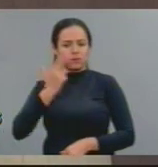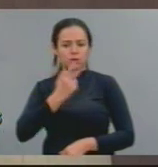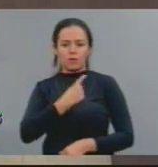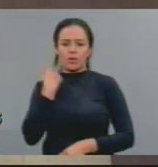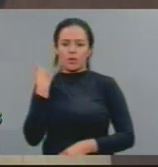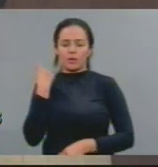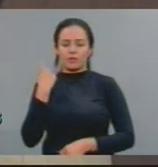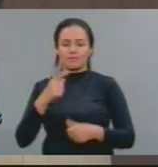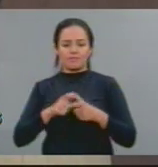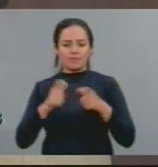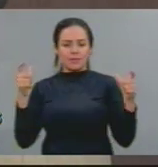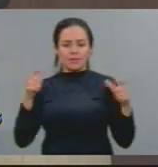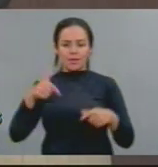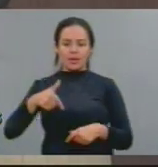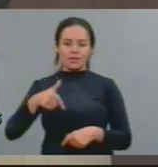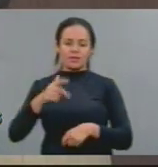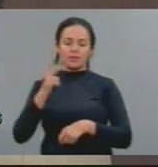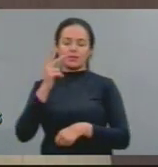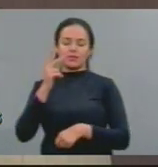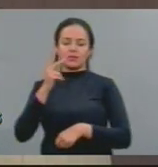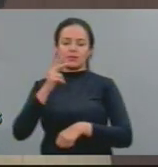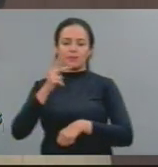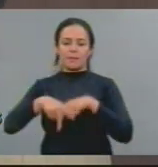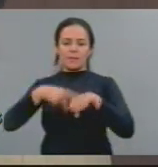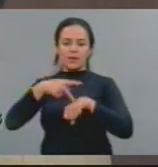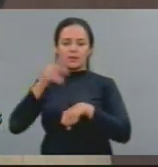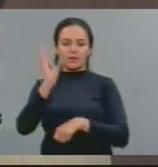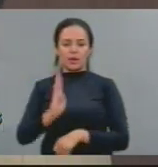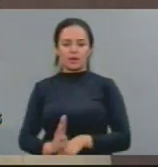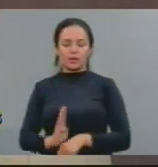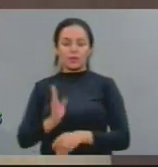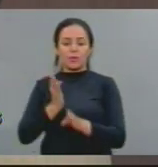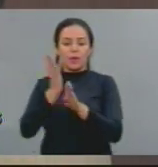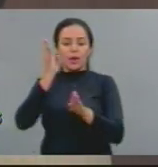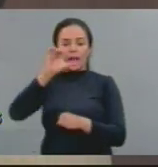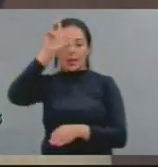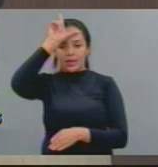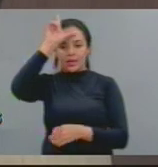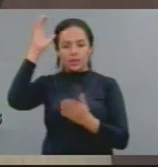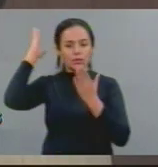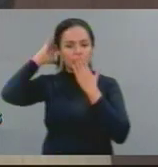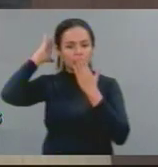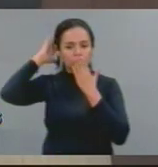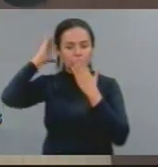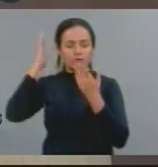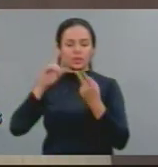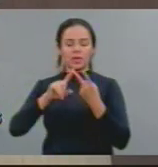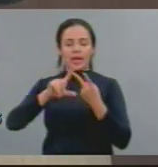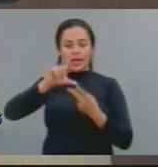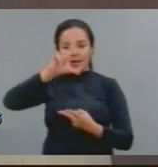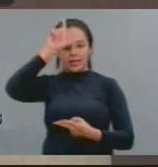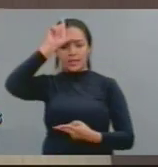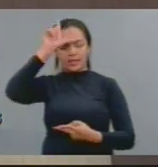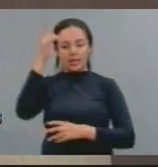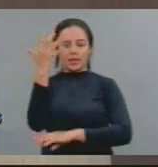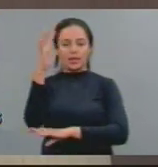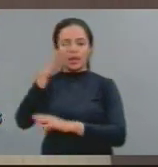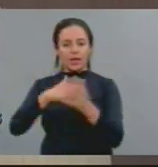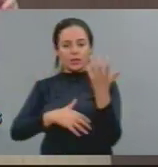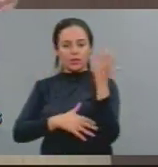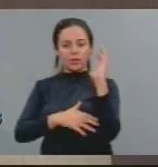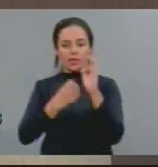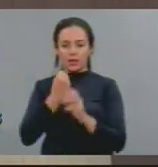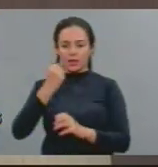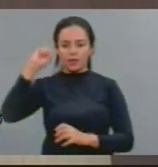lideranças indígenas, lideranças ambientalistas, lideranças camponesas. Triste ranking esse que o